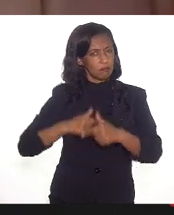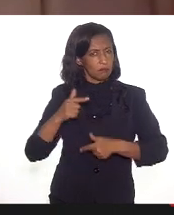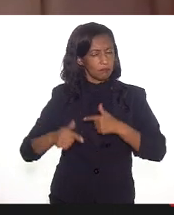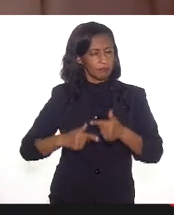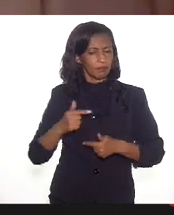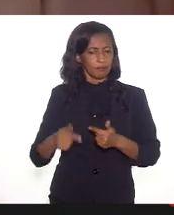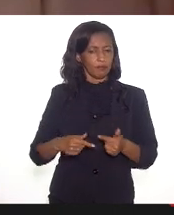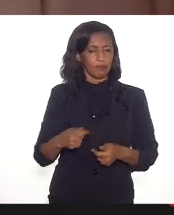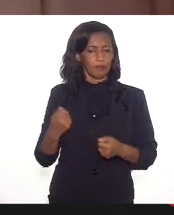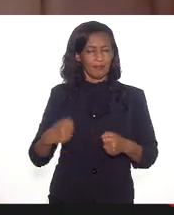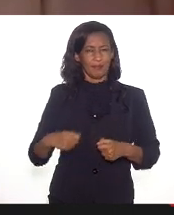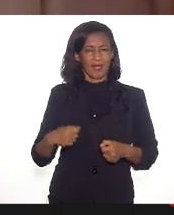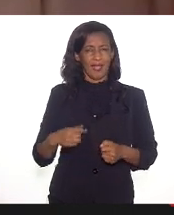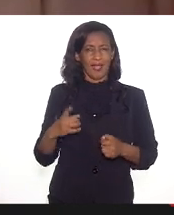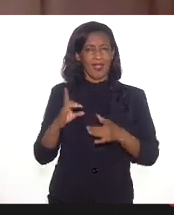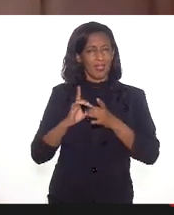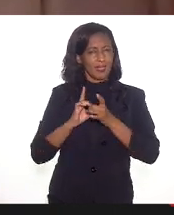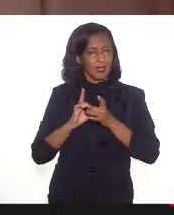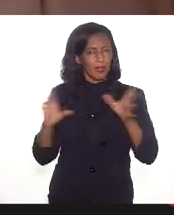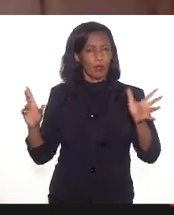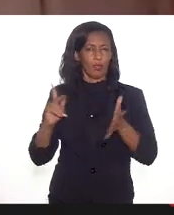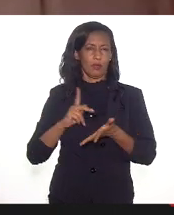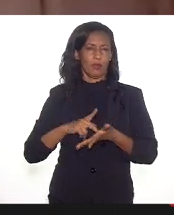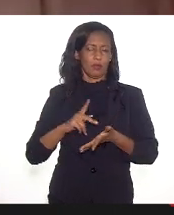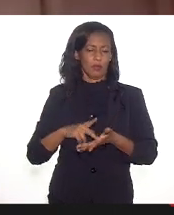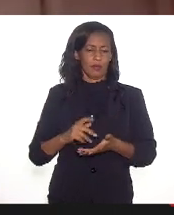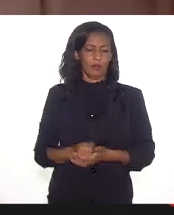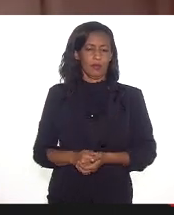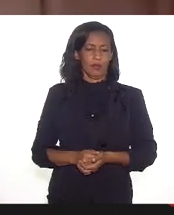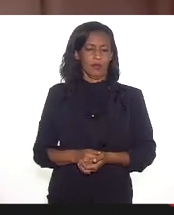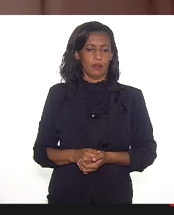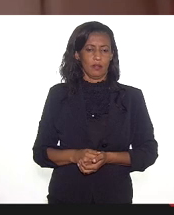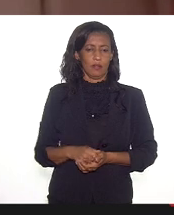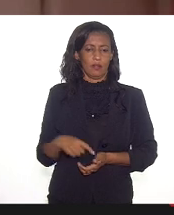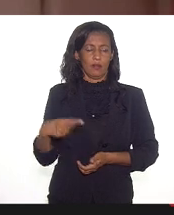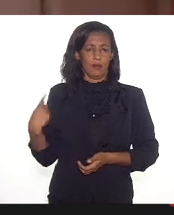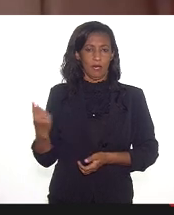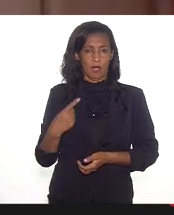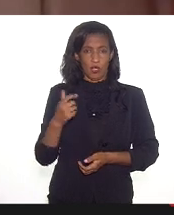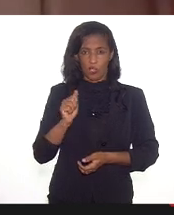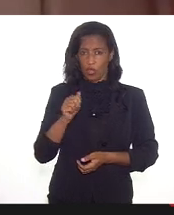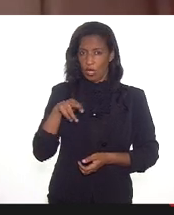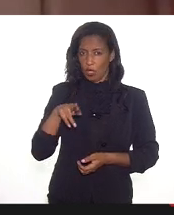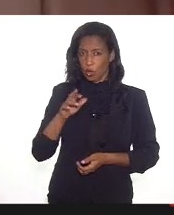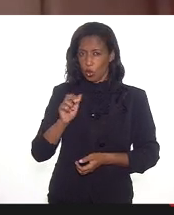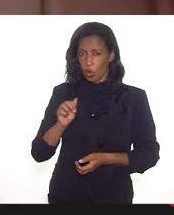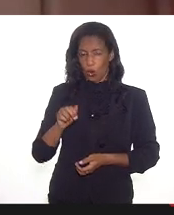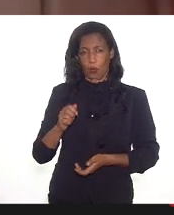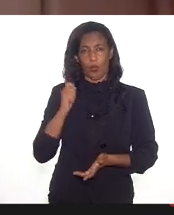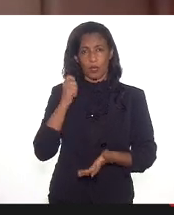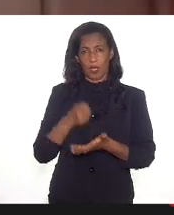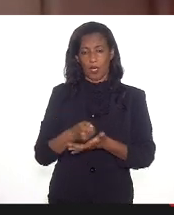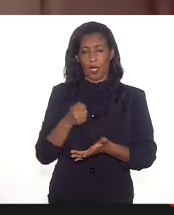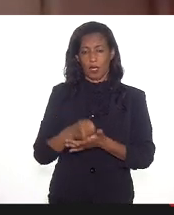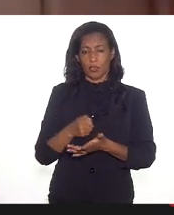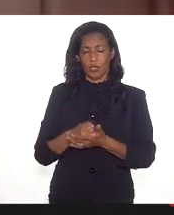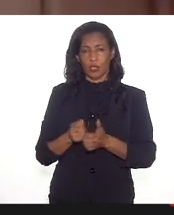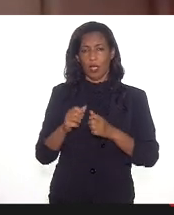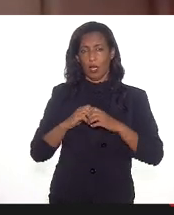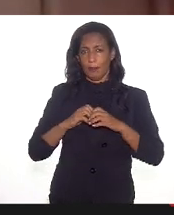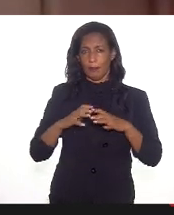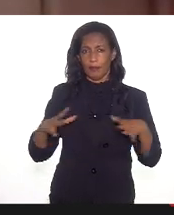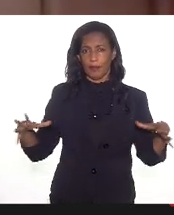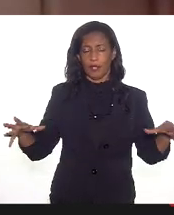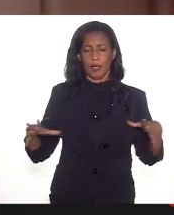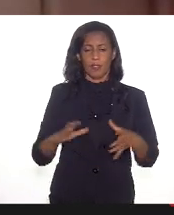editais seja democratizada, de fato, para que a gente, Antônio, possa garantir a inserção e ampliação